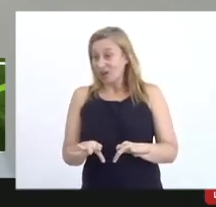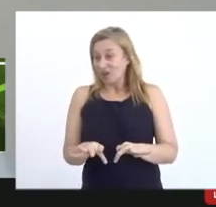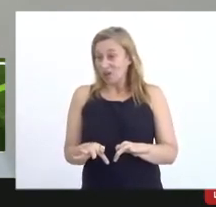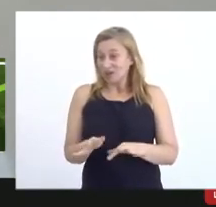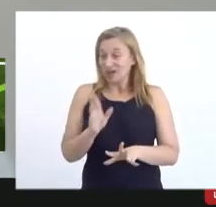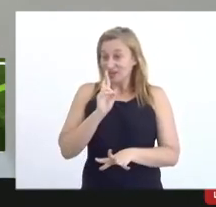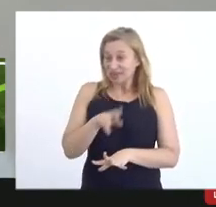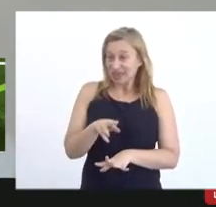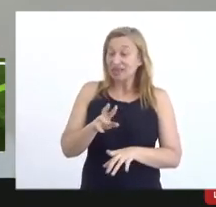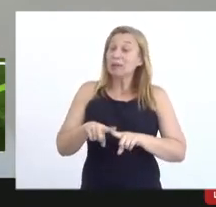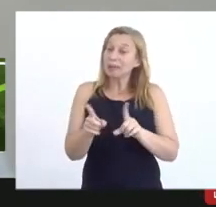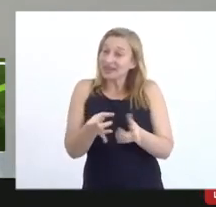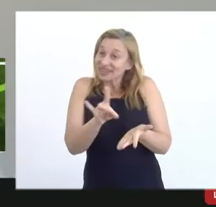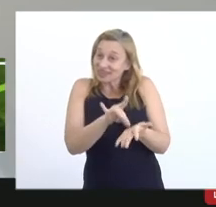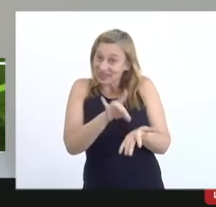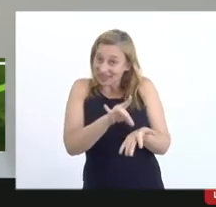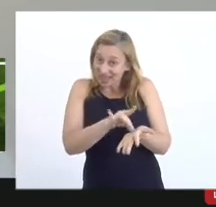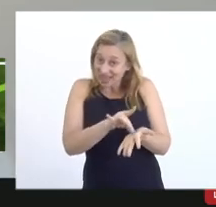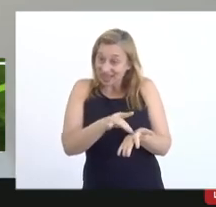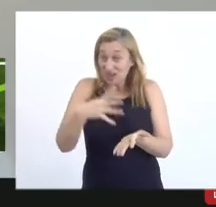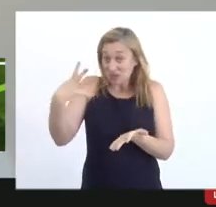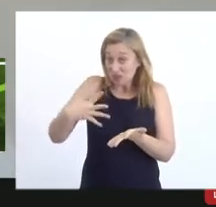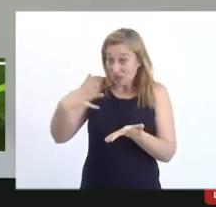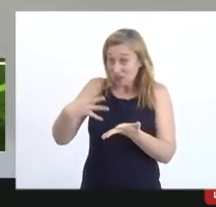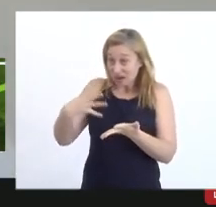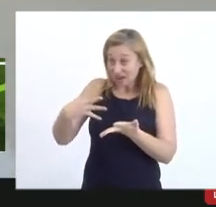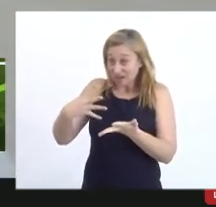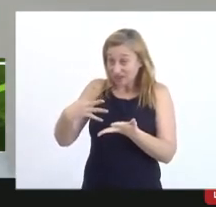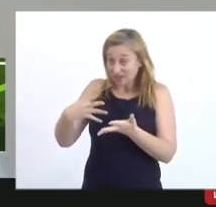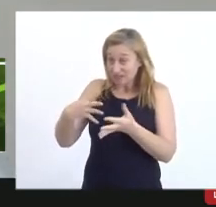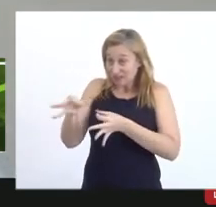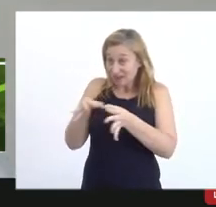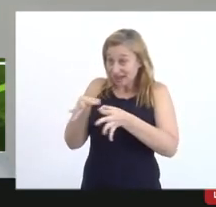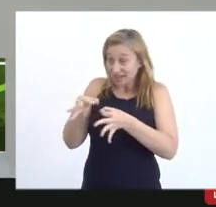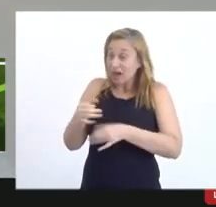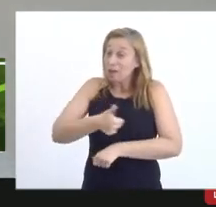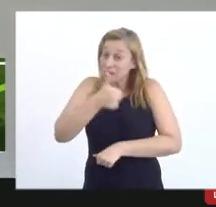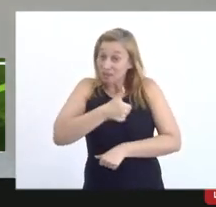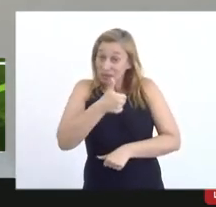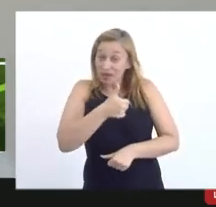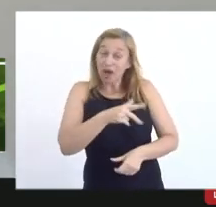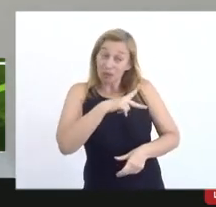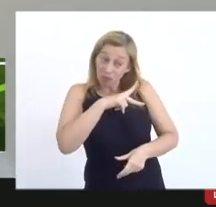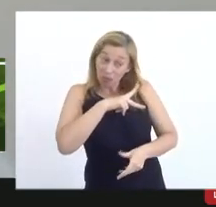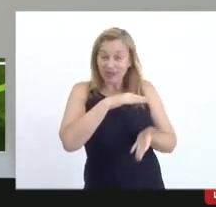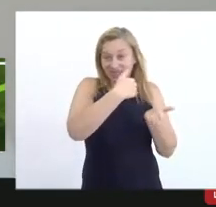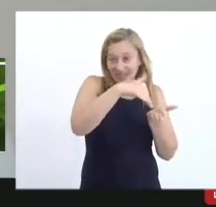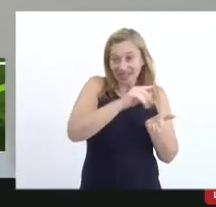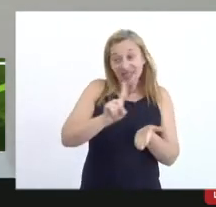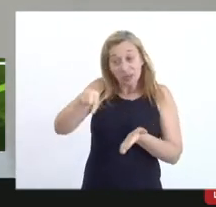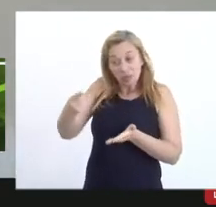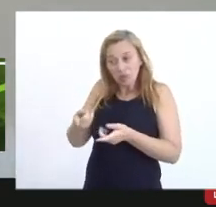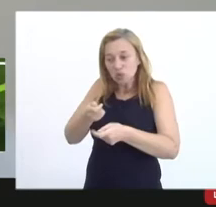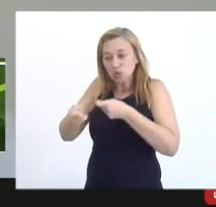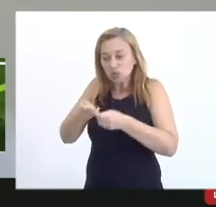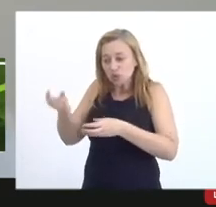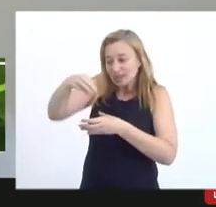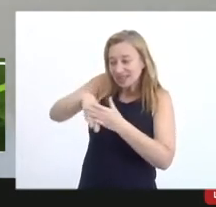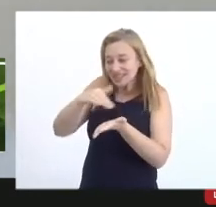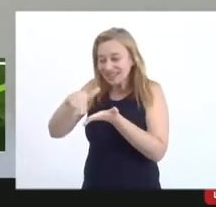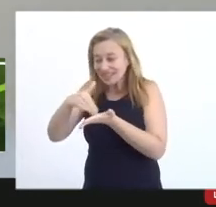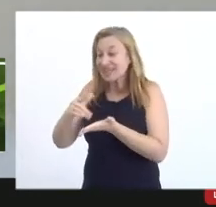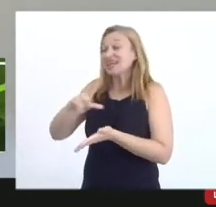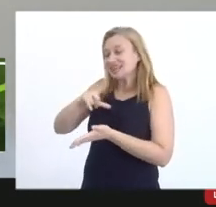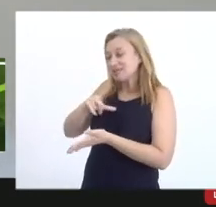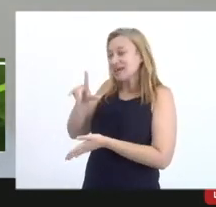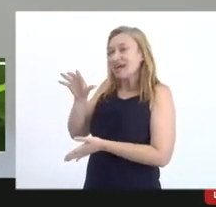porque a gente na verdade é a quarta linha de defesa primeiro é a própria secretaria depois ainda vinha unidade setorial de controle interno da secretaria ainda temos a